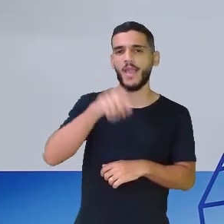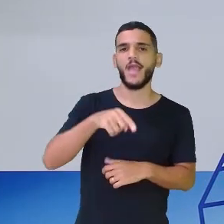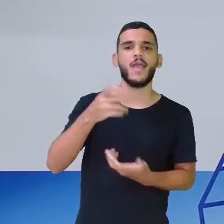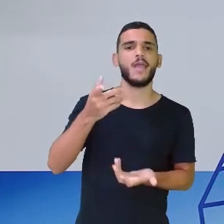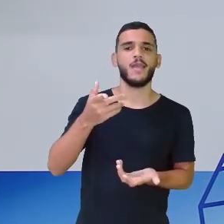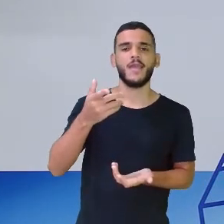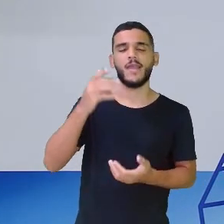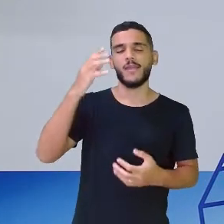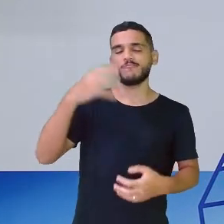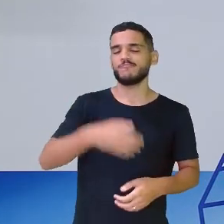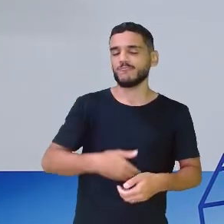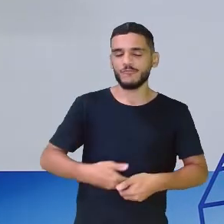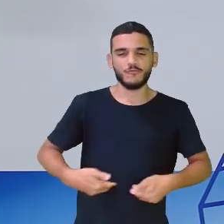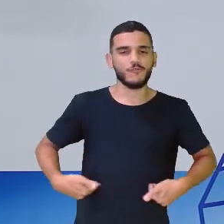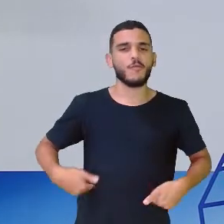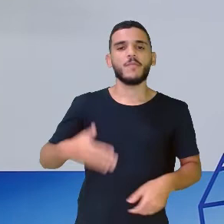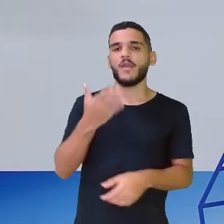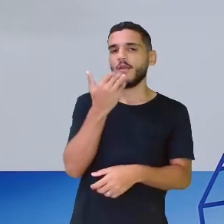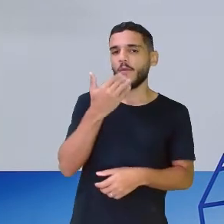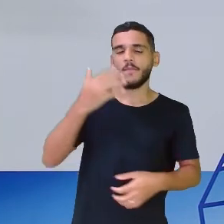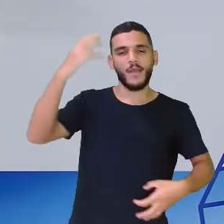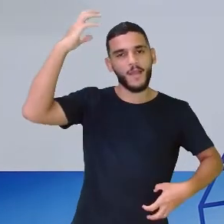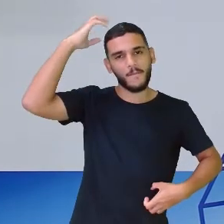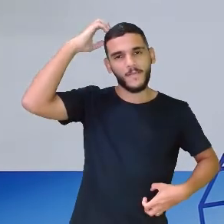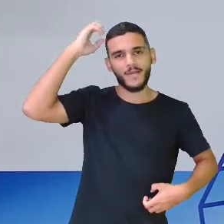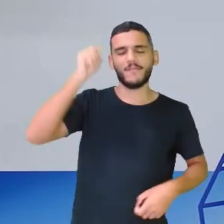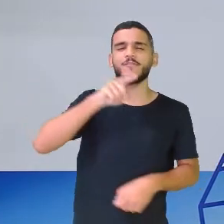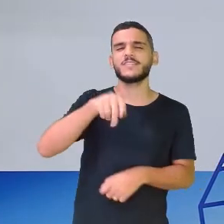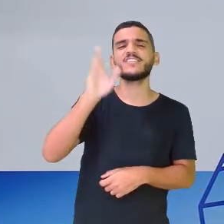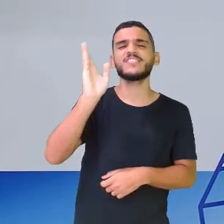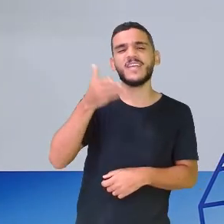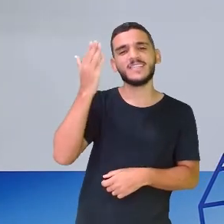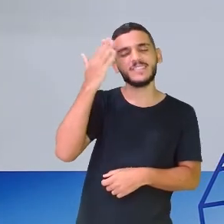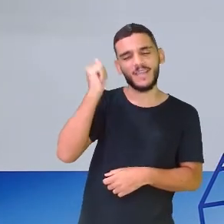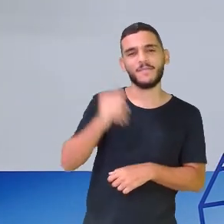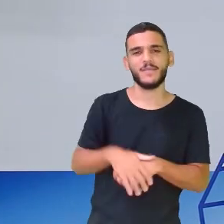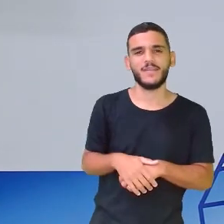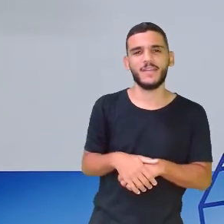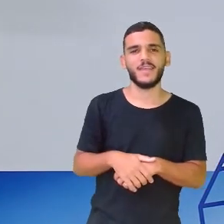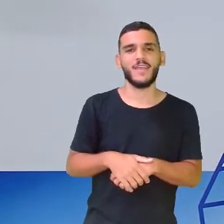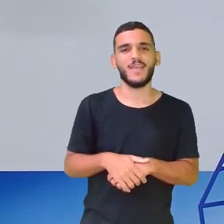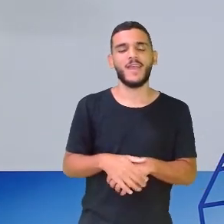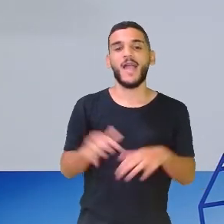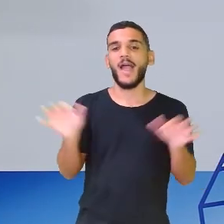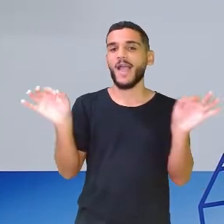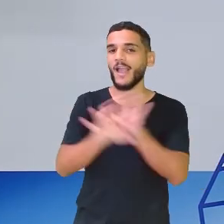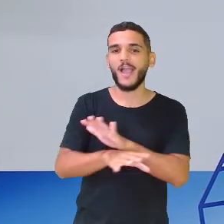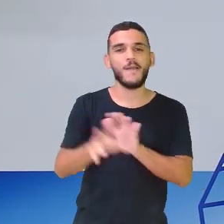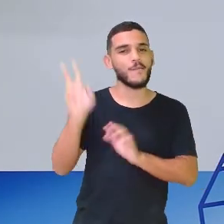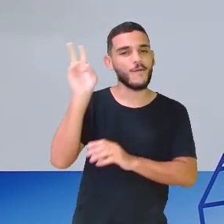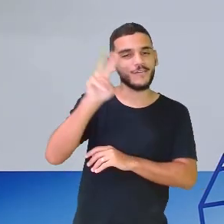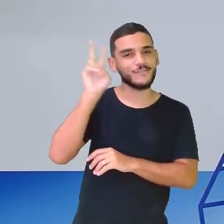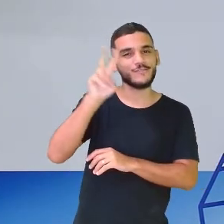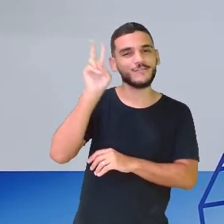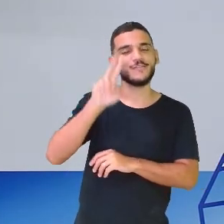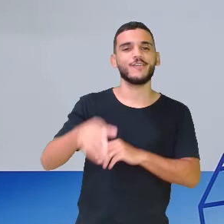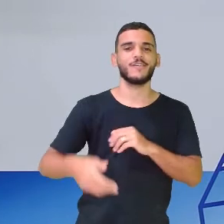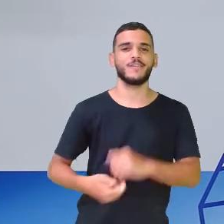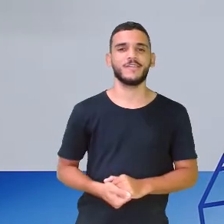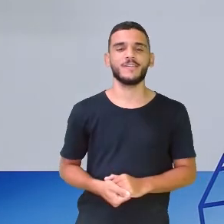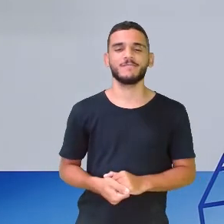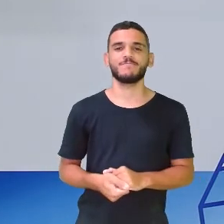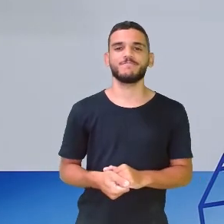macaco. Você já sabia. Fim do mistério. Caso encerrado.